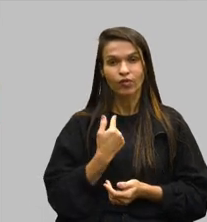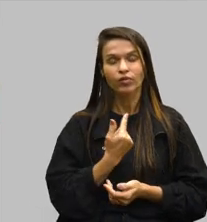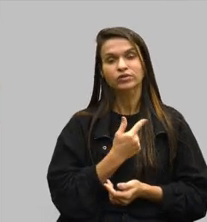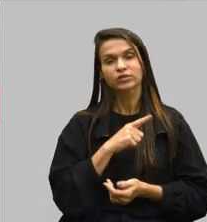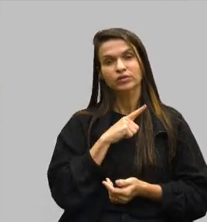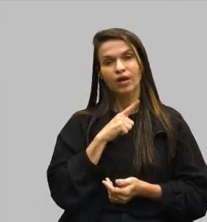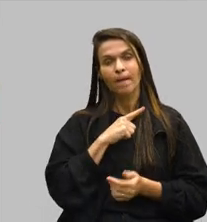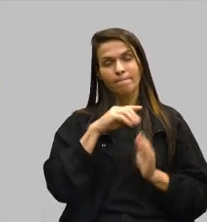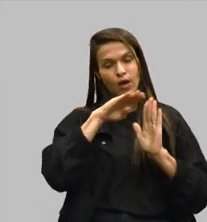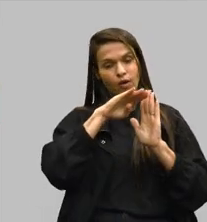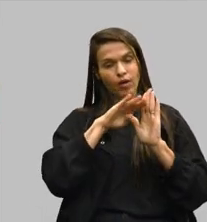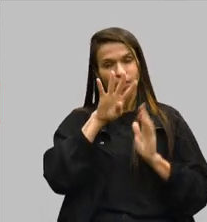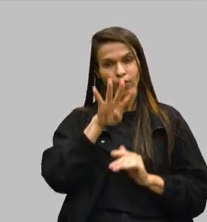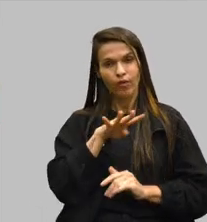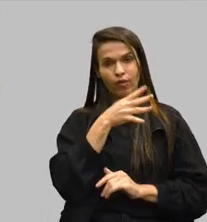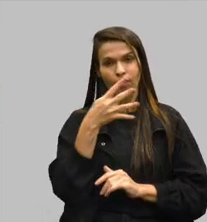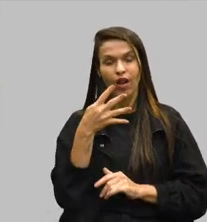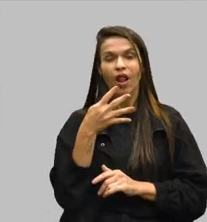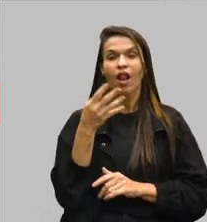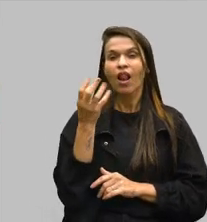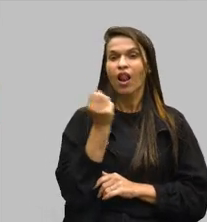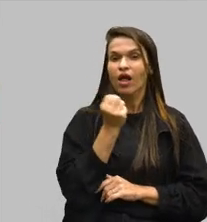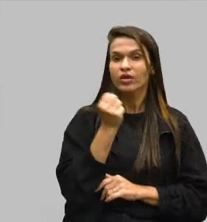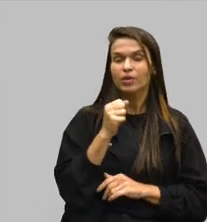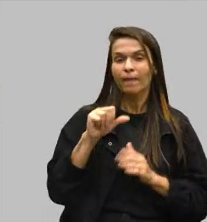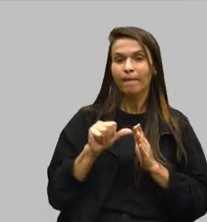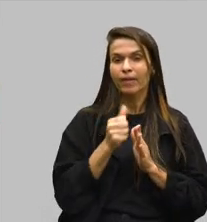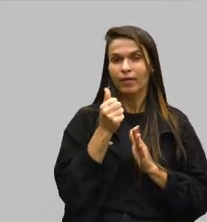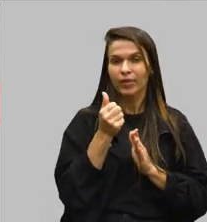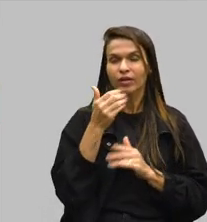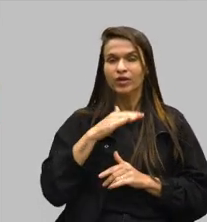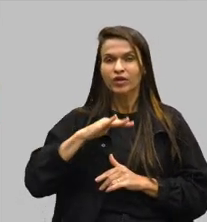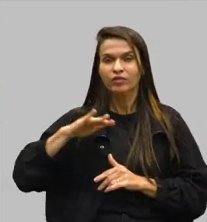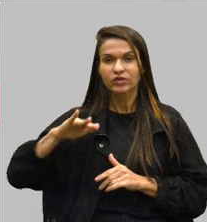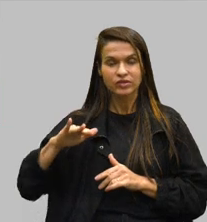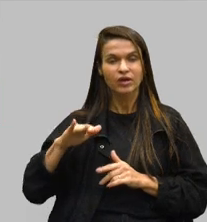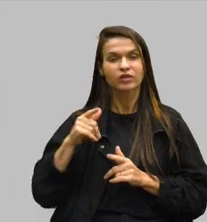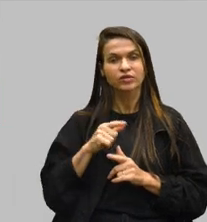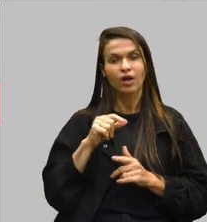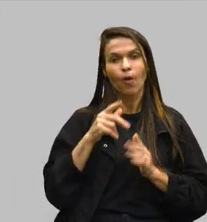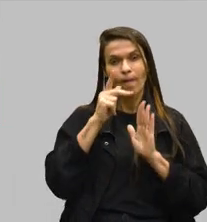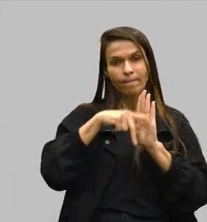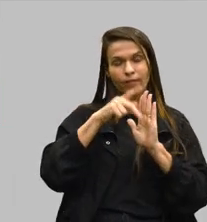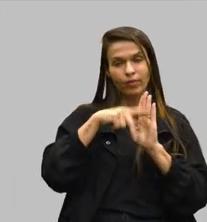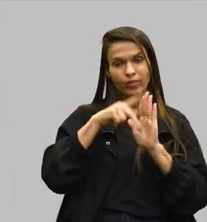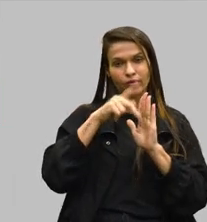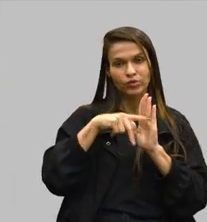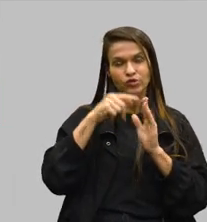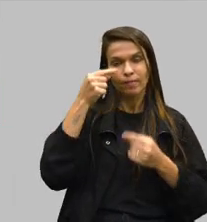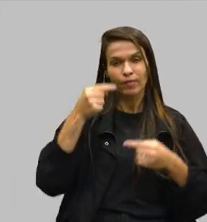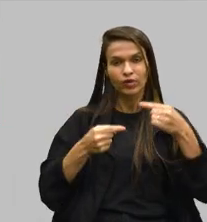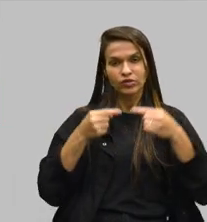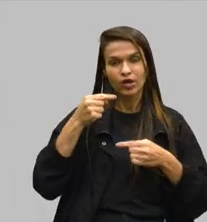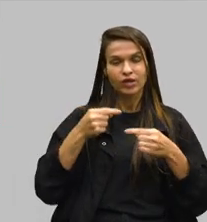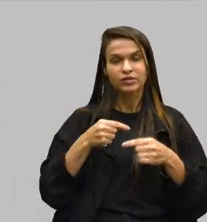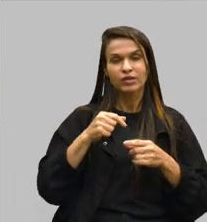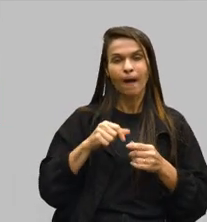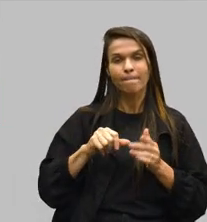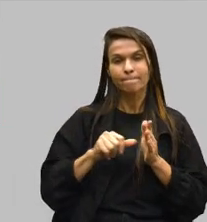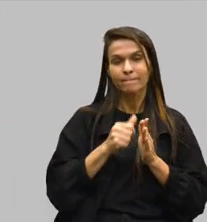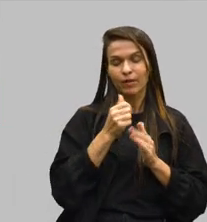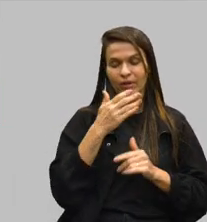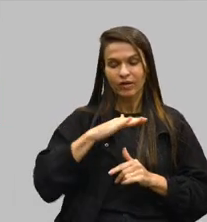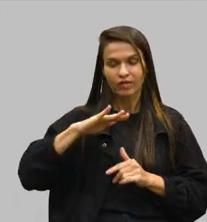aqui o programa Leite para a Primeira Infância, que está dentro de um arcabouço de projetos do nosso Política da Primeira Infância, que foi